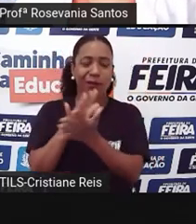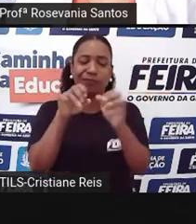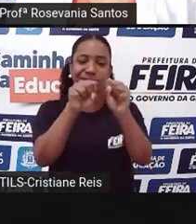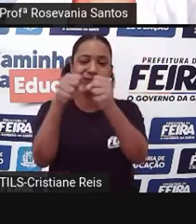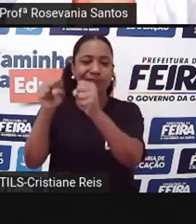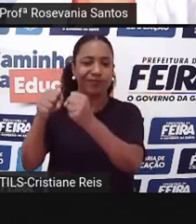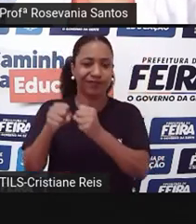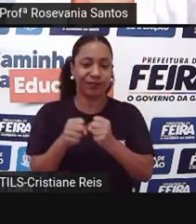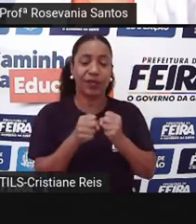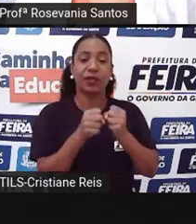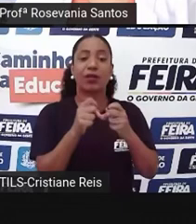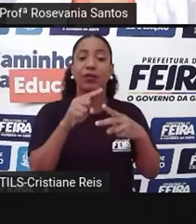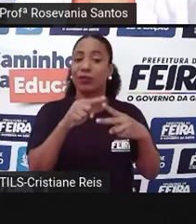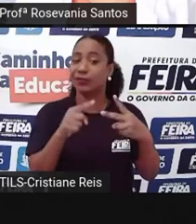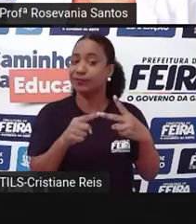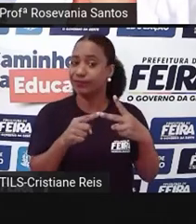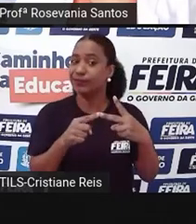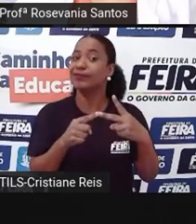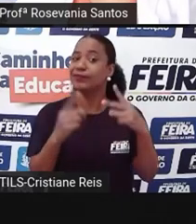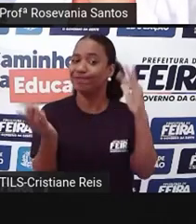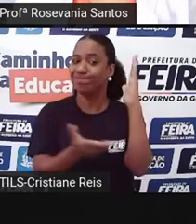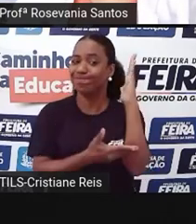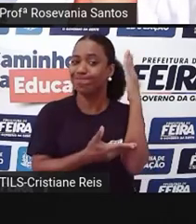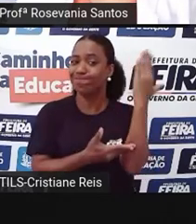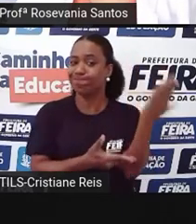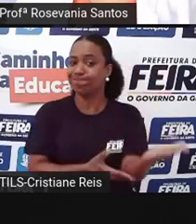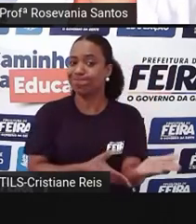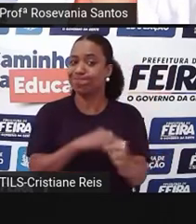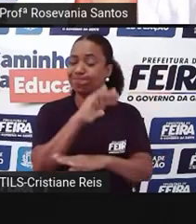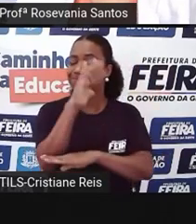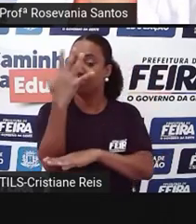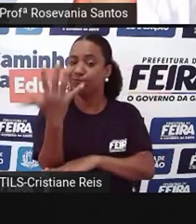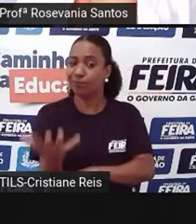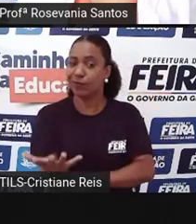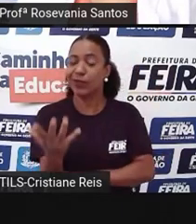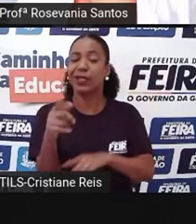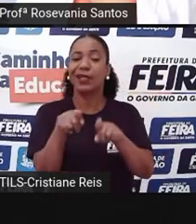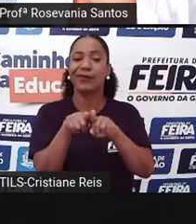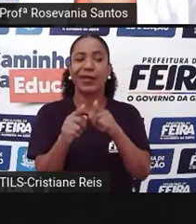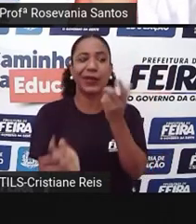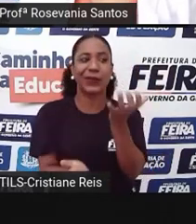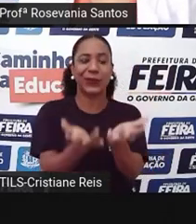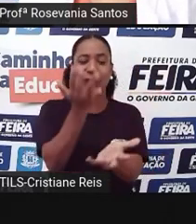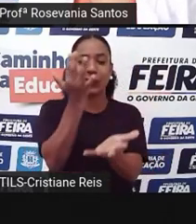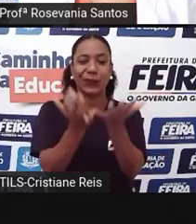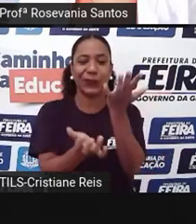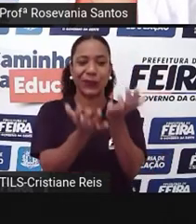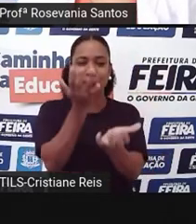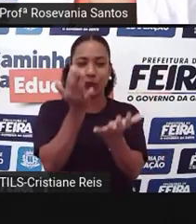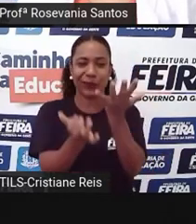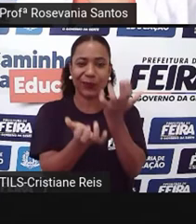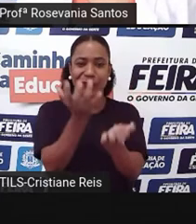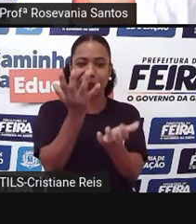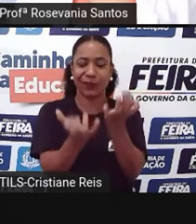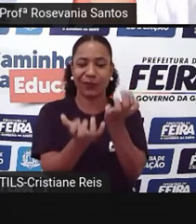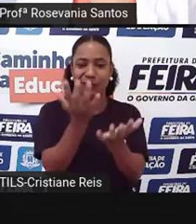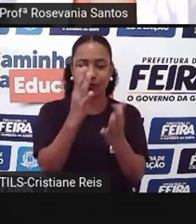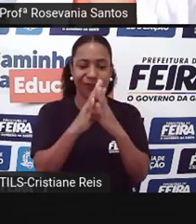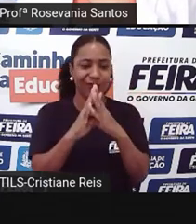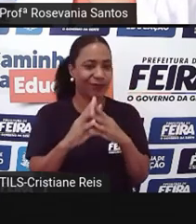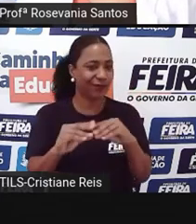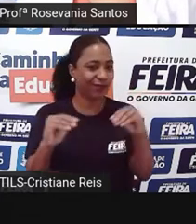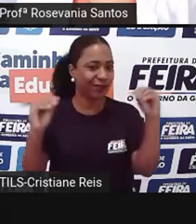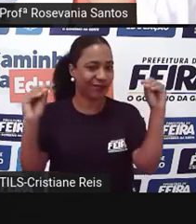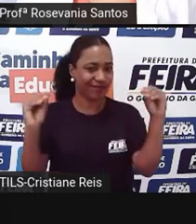quando você fala que foi desmatado uma região, uma vegetação que já é incipiente, né, é uma